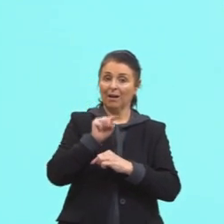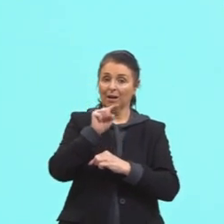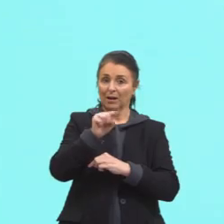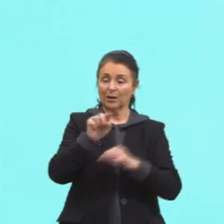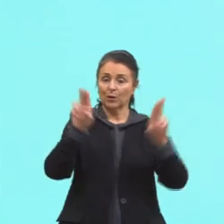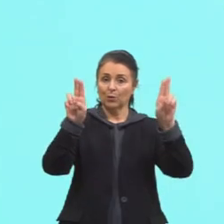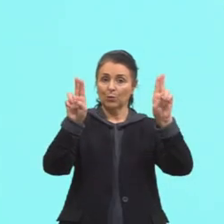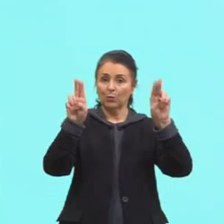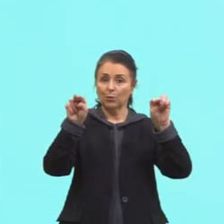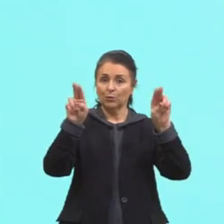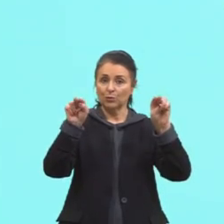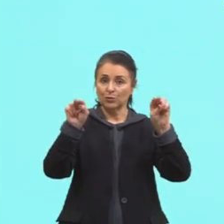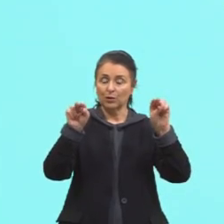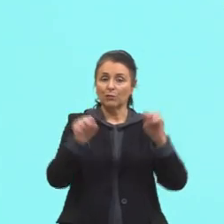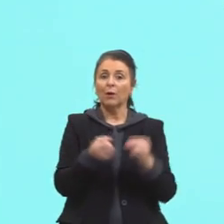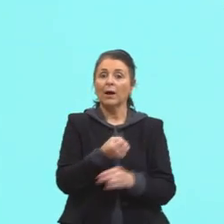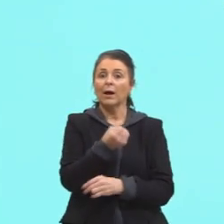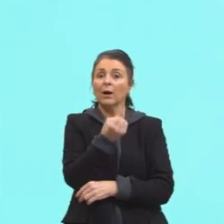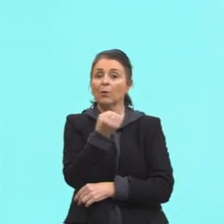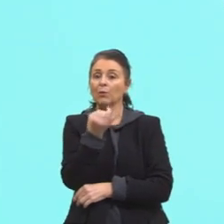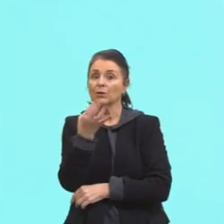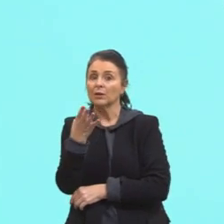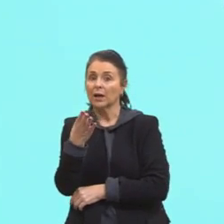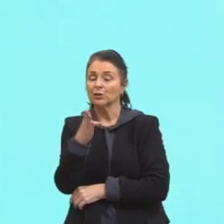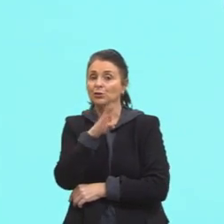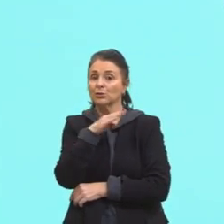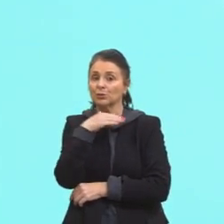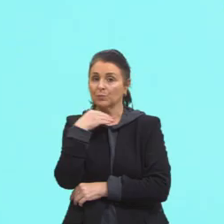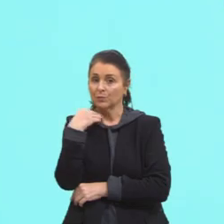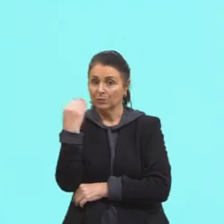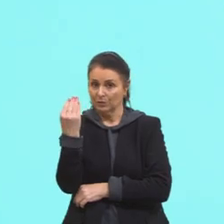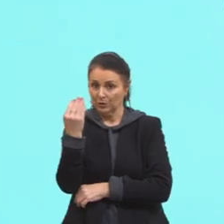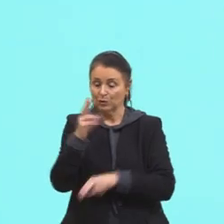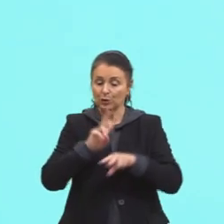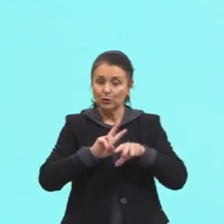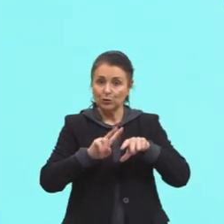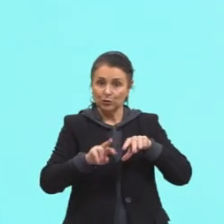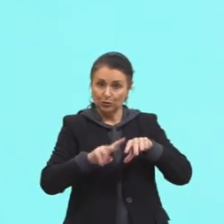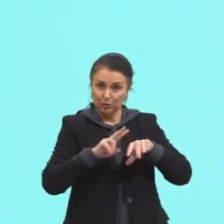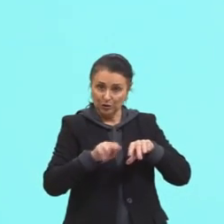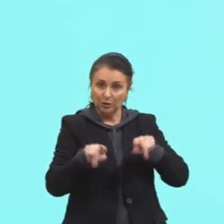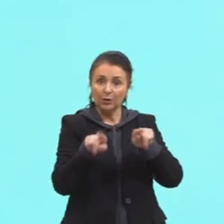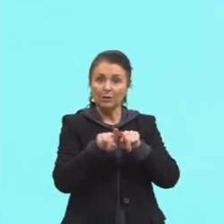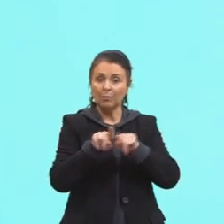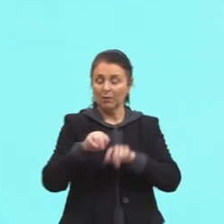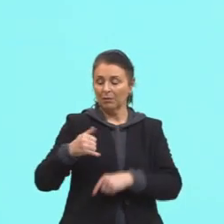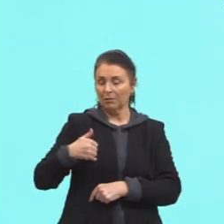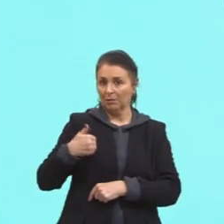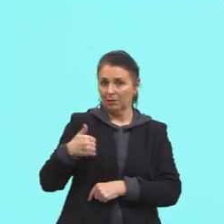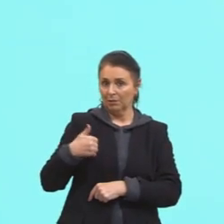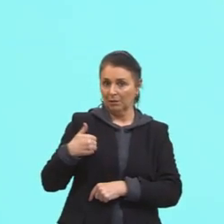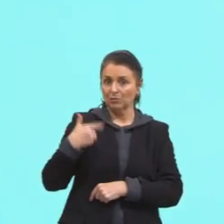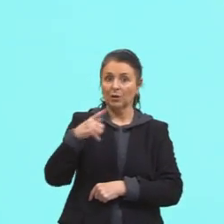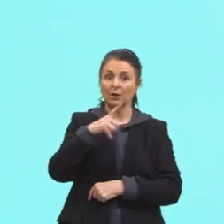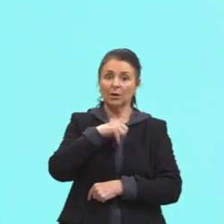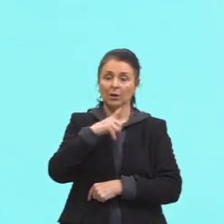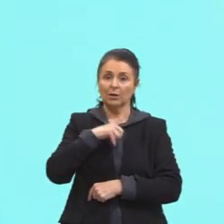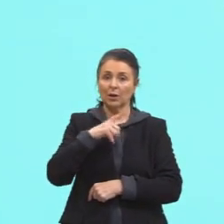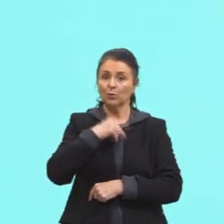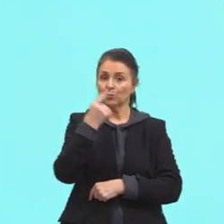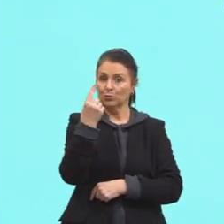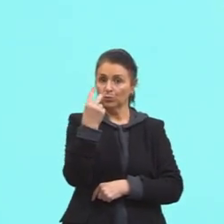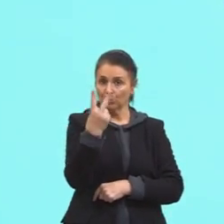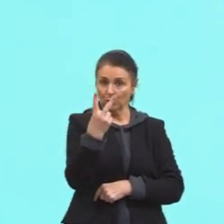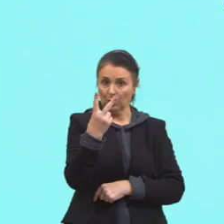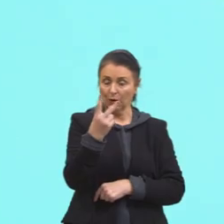título é a taxa de mortalidade específica, por gênero e faixa etária. Nós temos os nossos dois eixos.